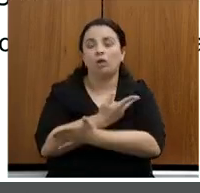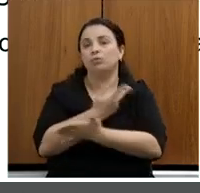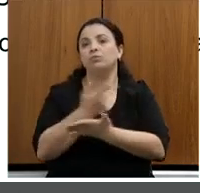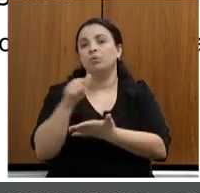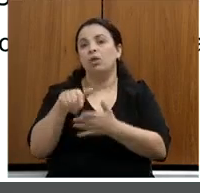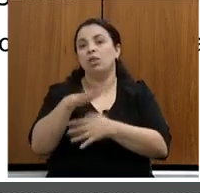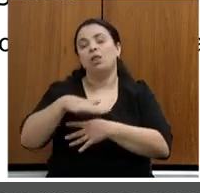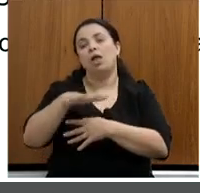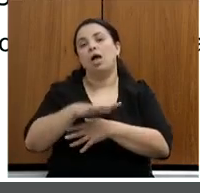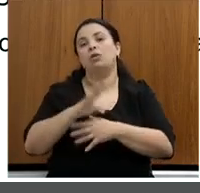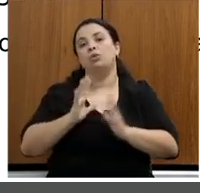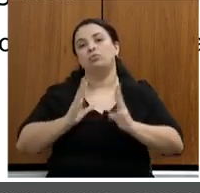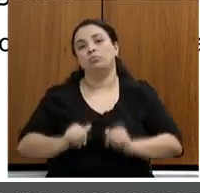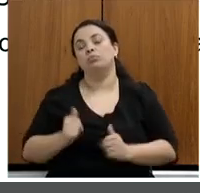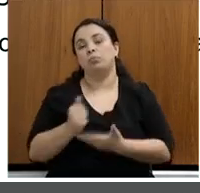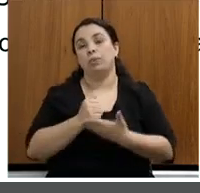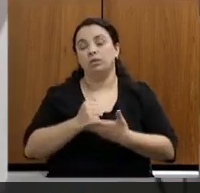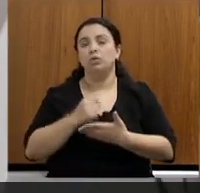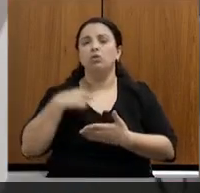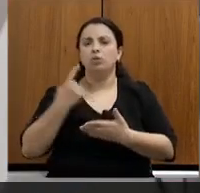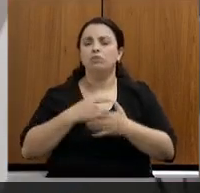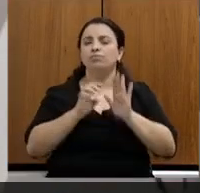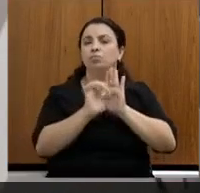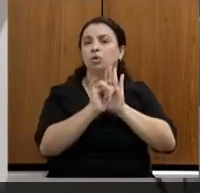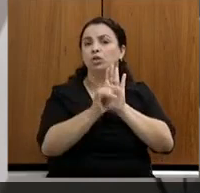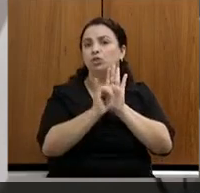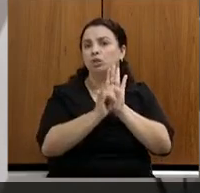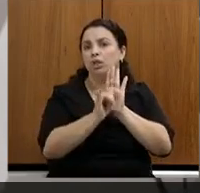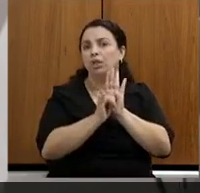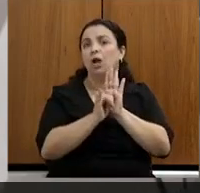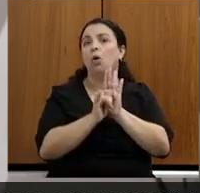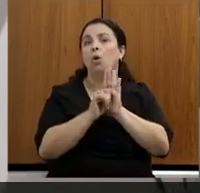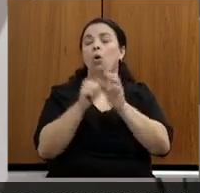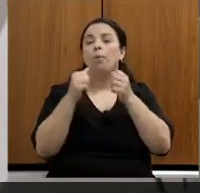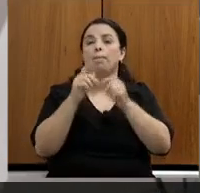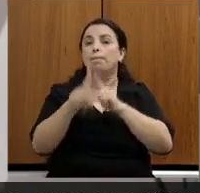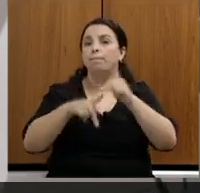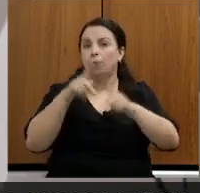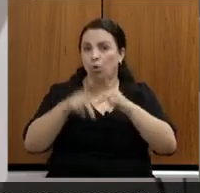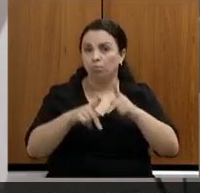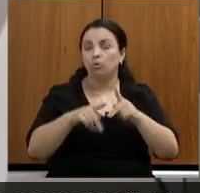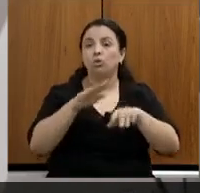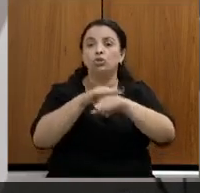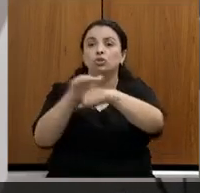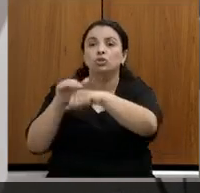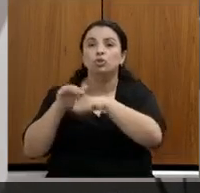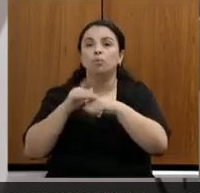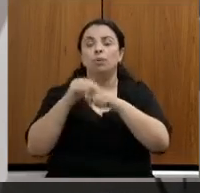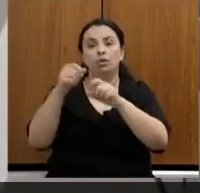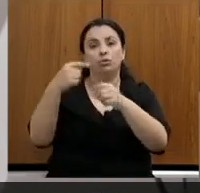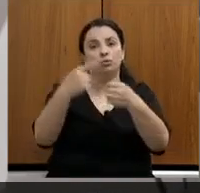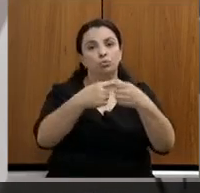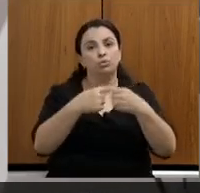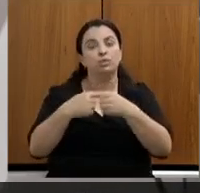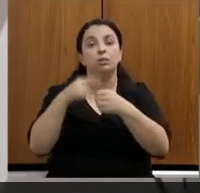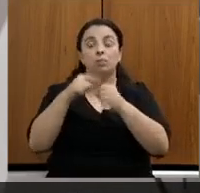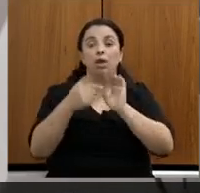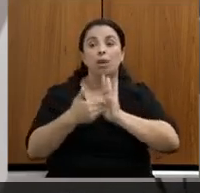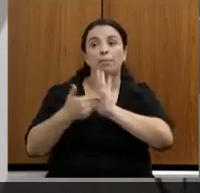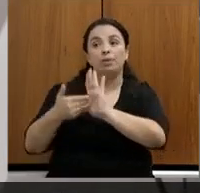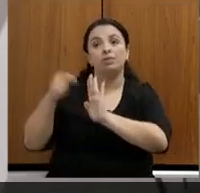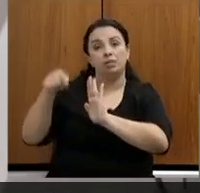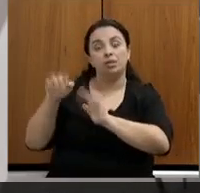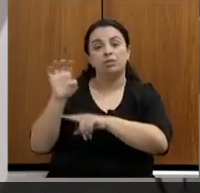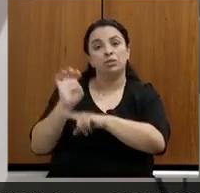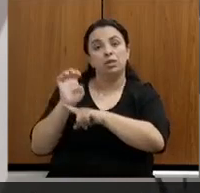público, chamando os municípios que apresentassem esses projetos ao Estado para que a gente pudesse, junto com eles, buscar